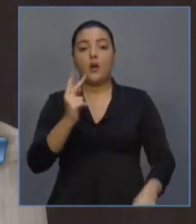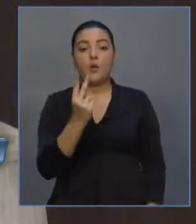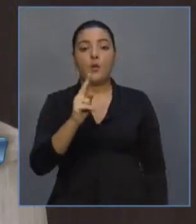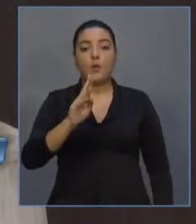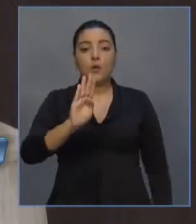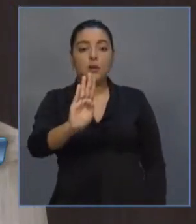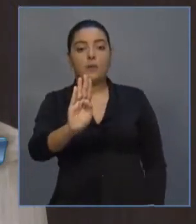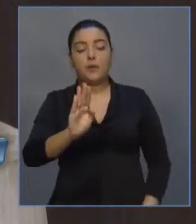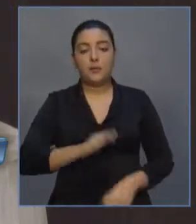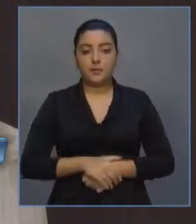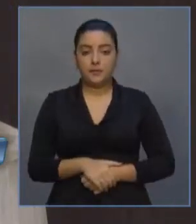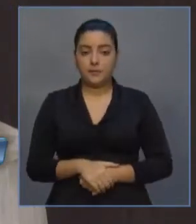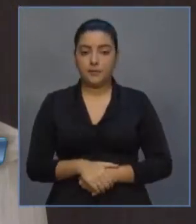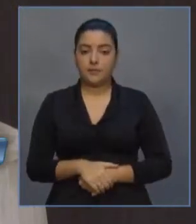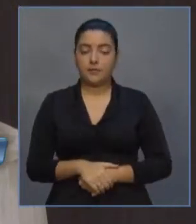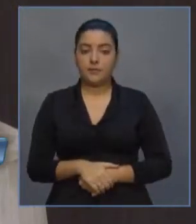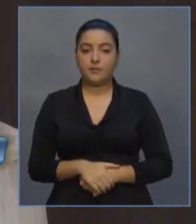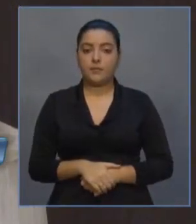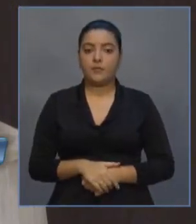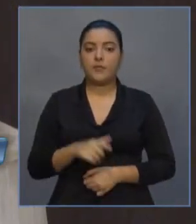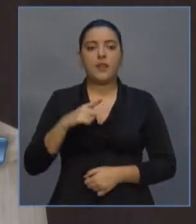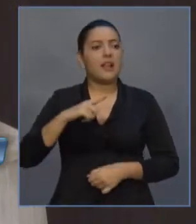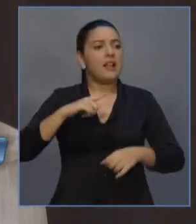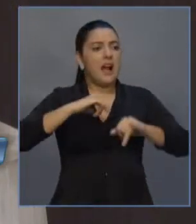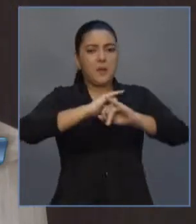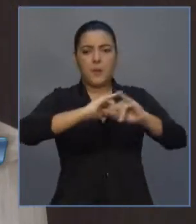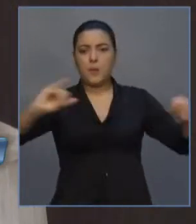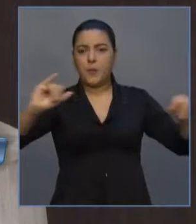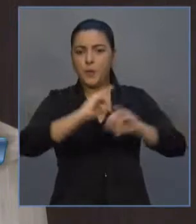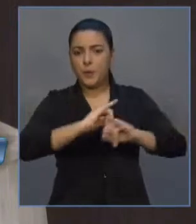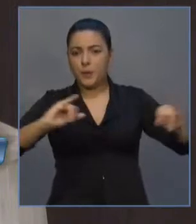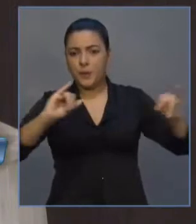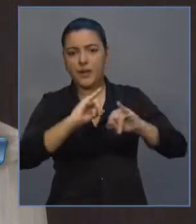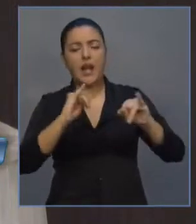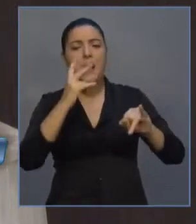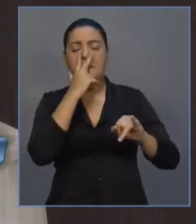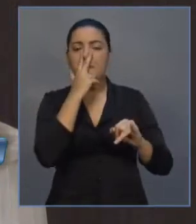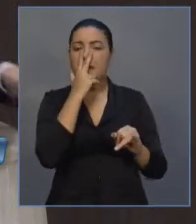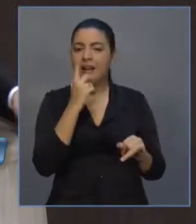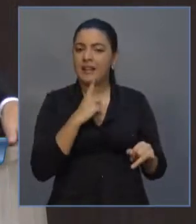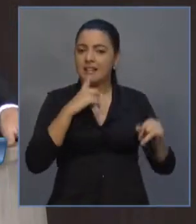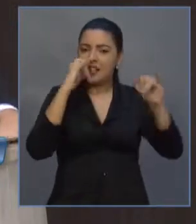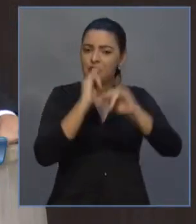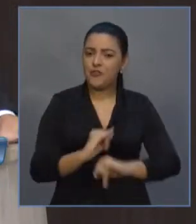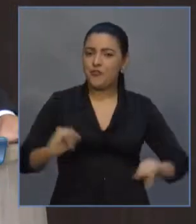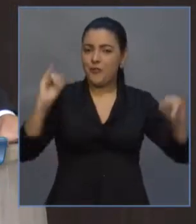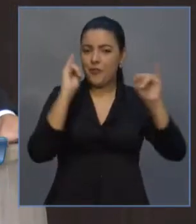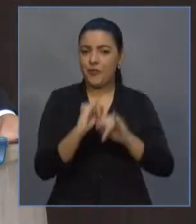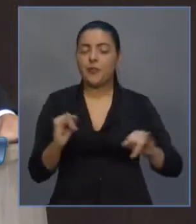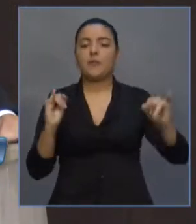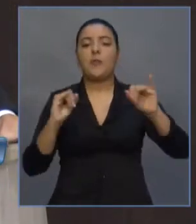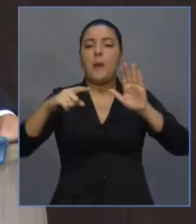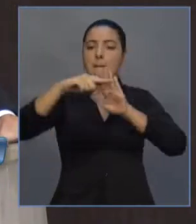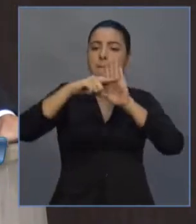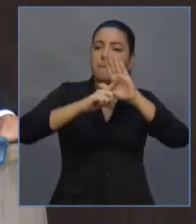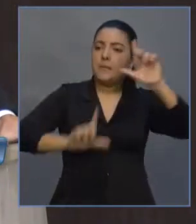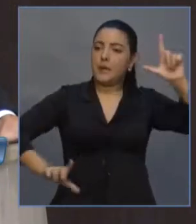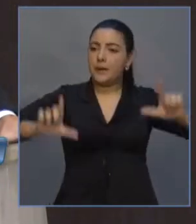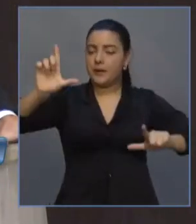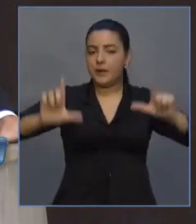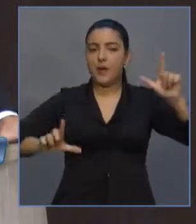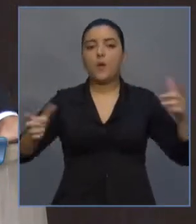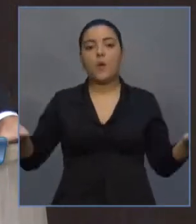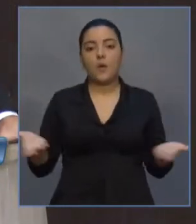ao famoso hub que aí está tão larga e amplamente divulgada na propaganda do